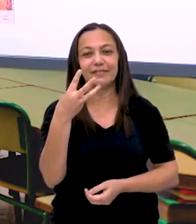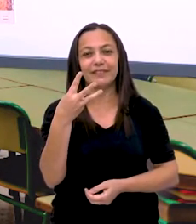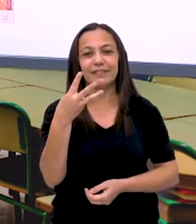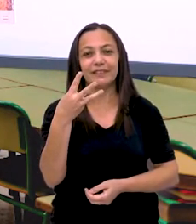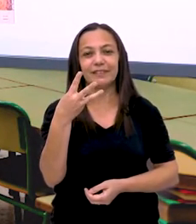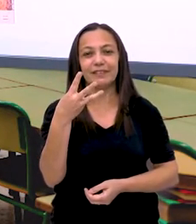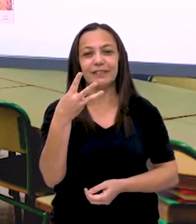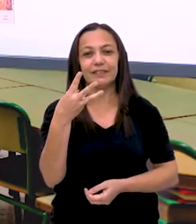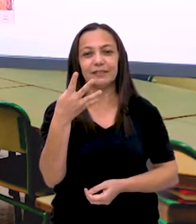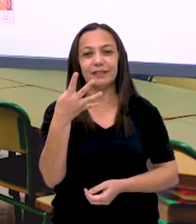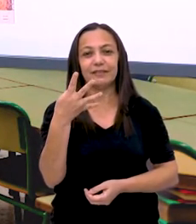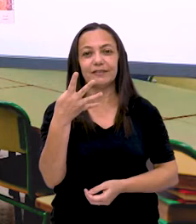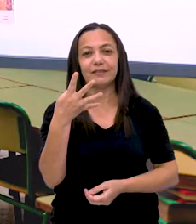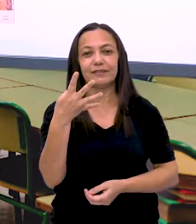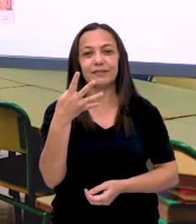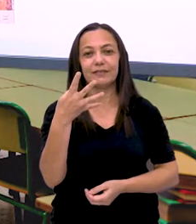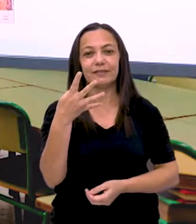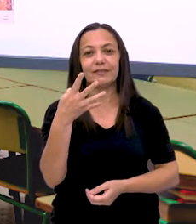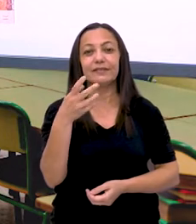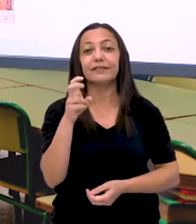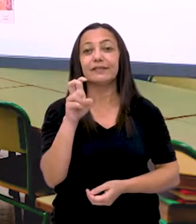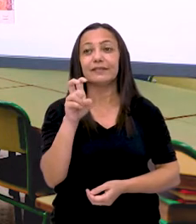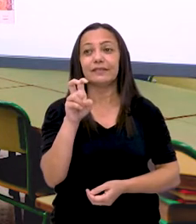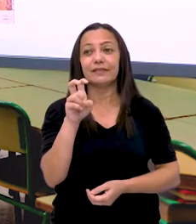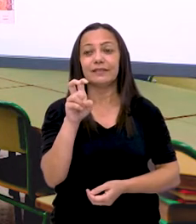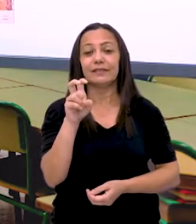3, 4.